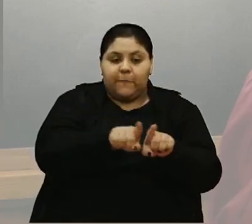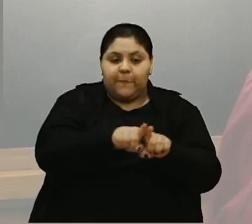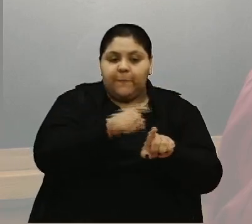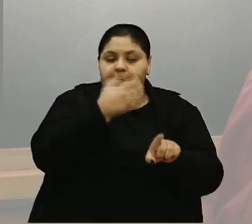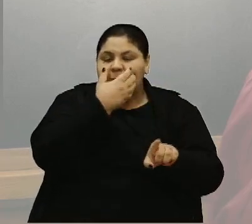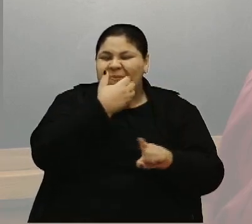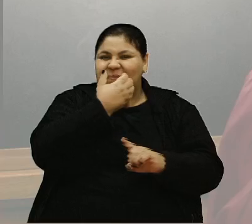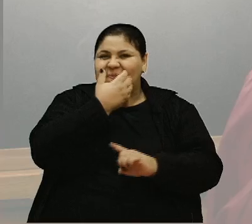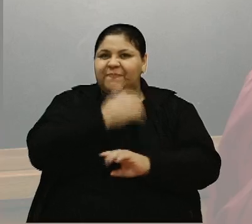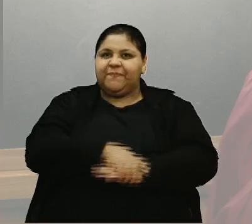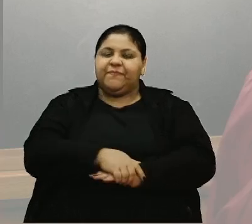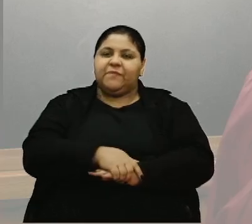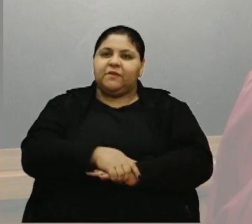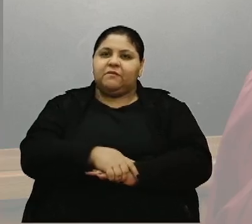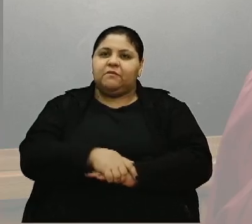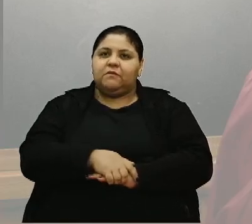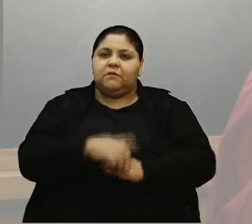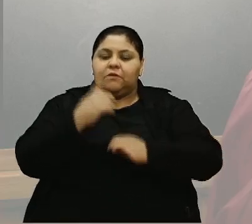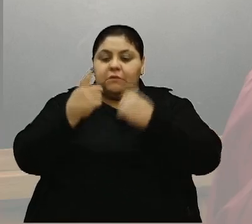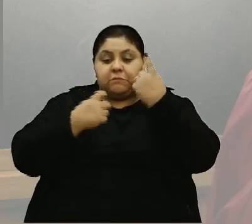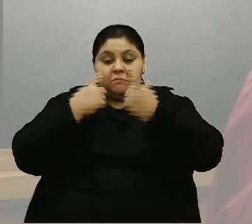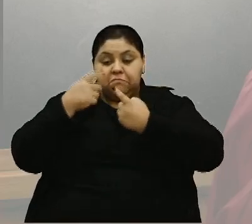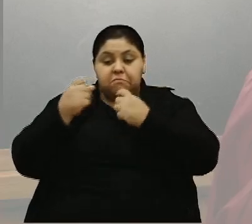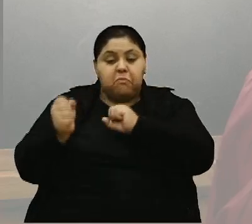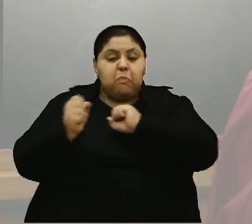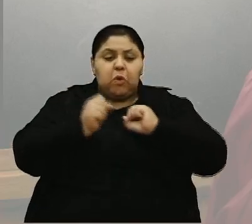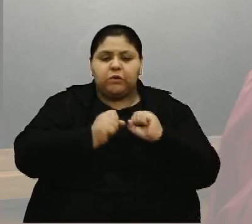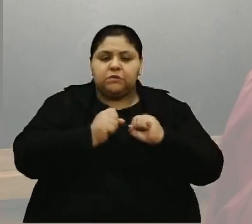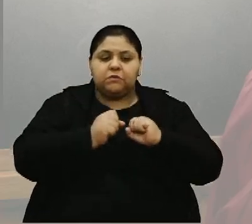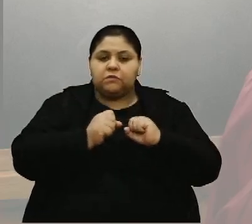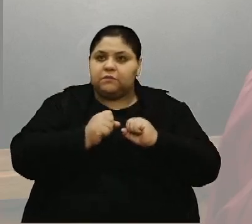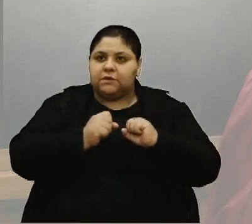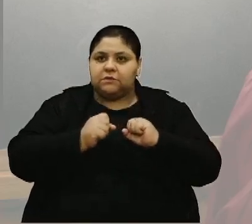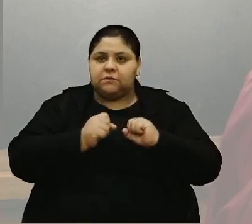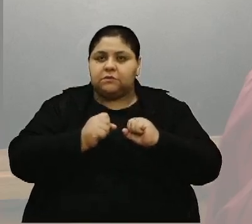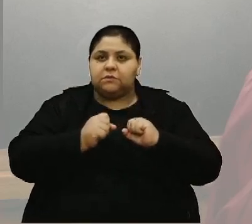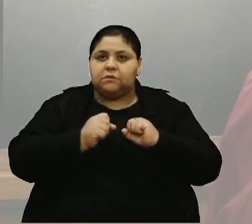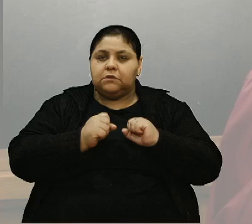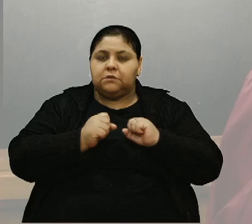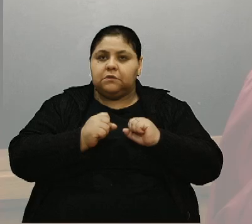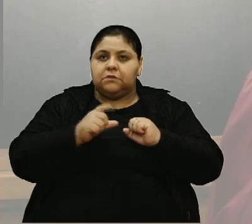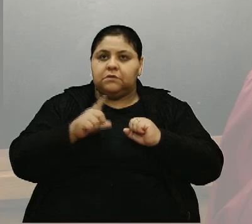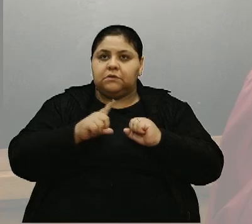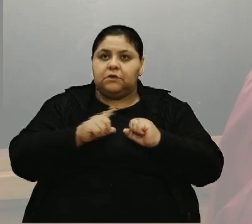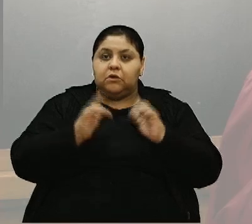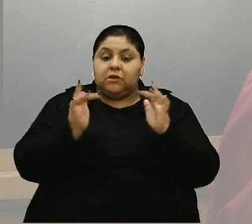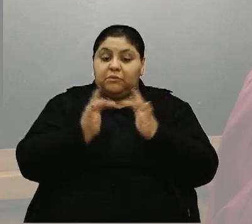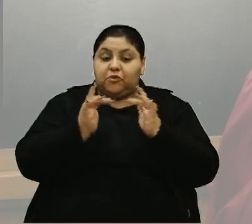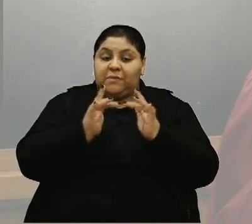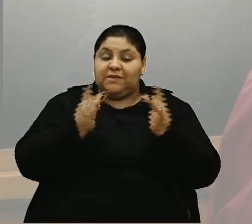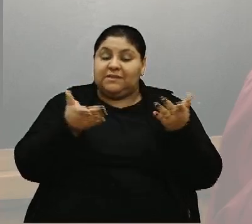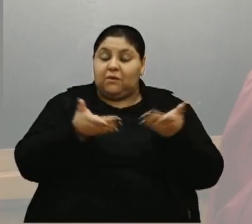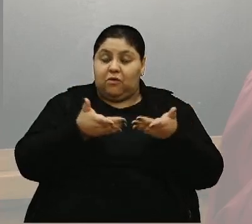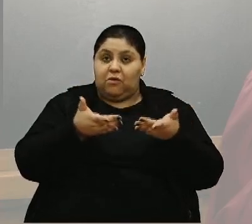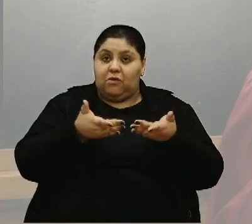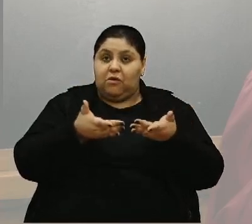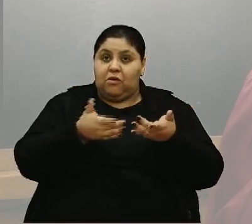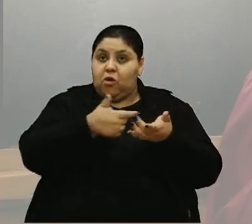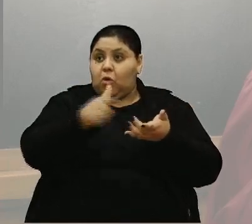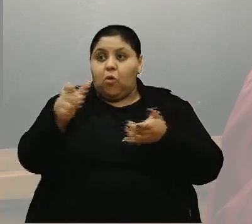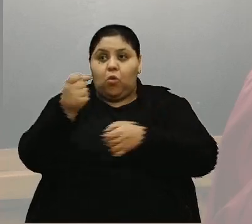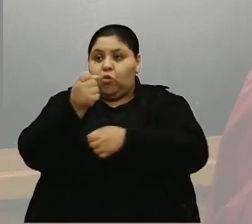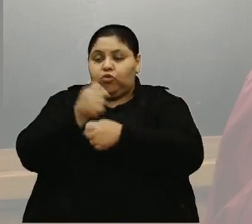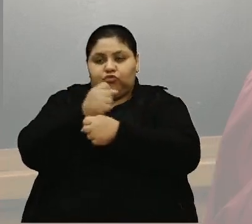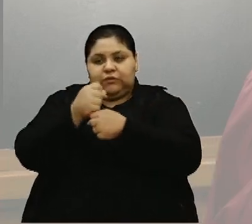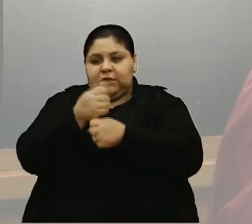que esta preocupação, ela pode, nós temos essa combinação agora, mas para os outros anos não